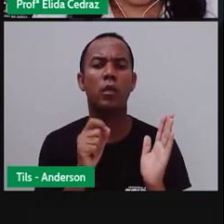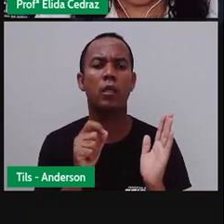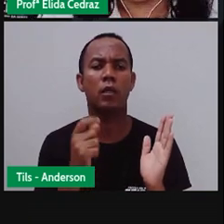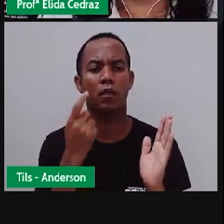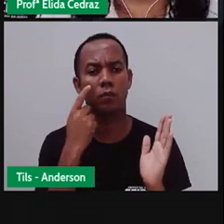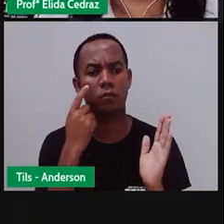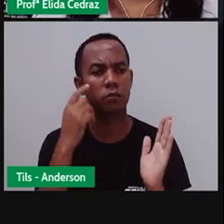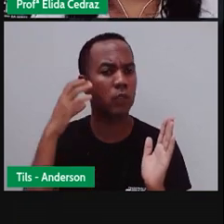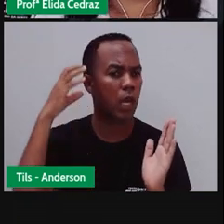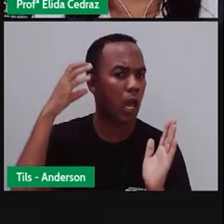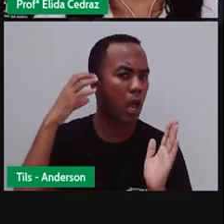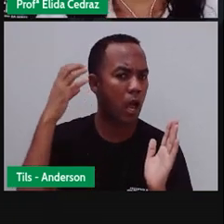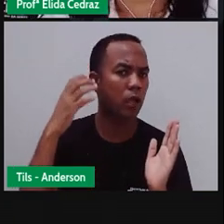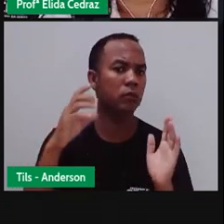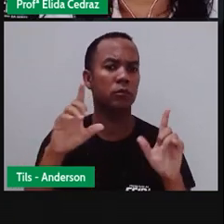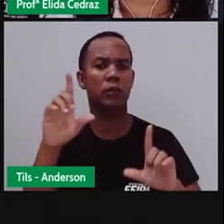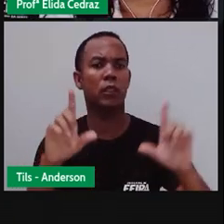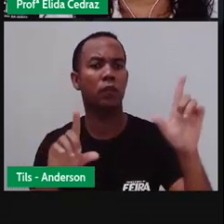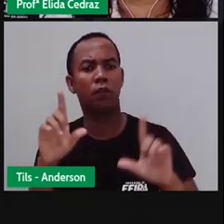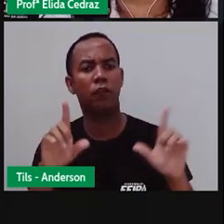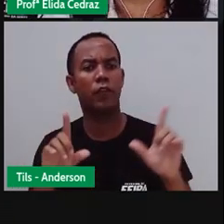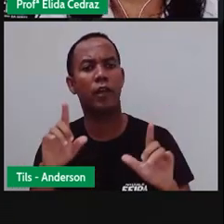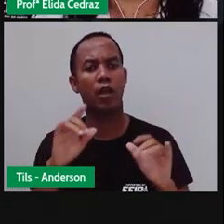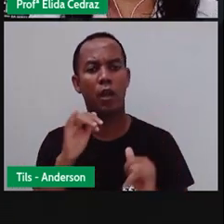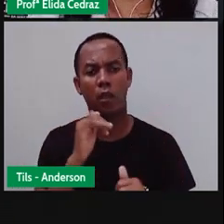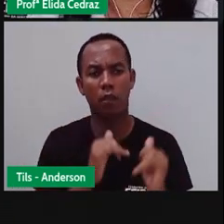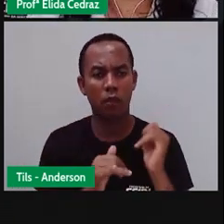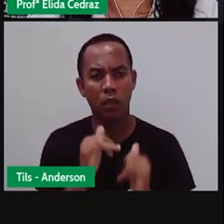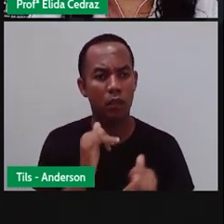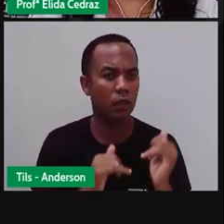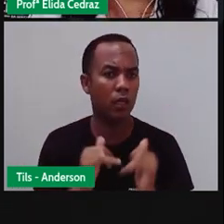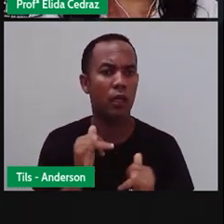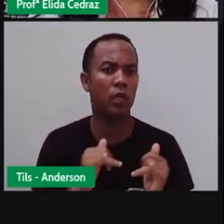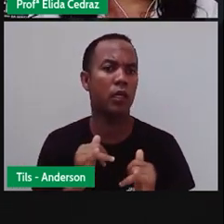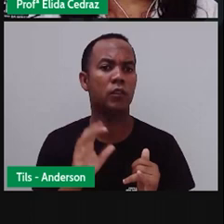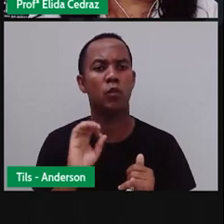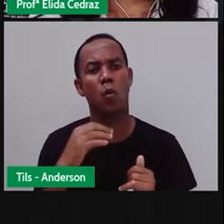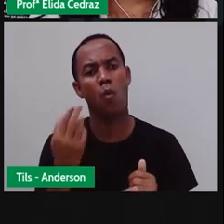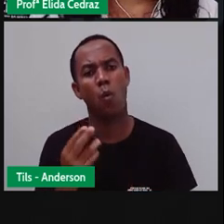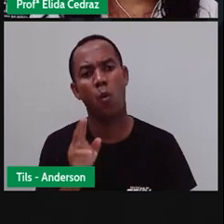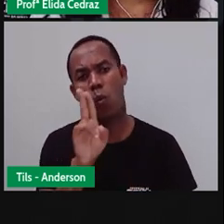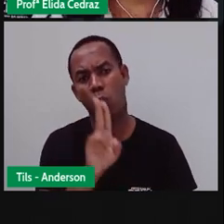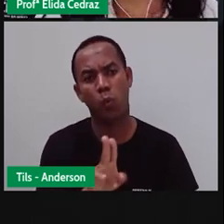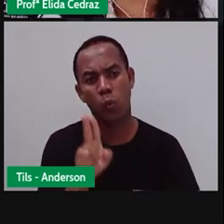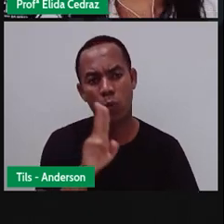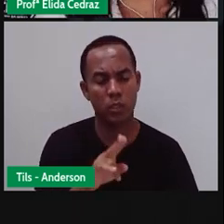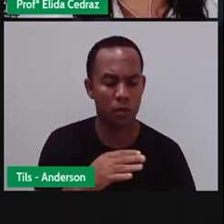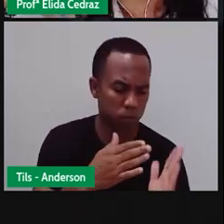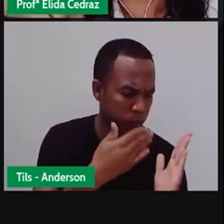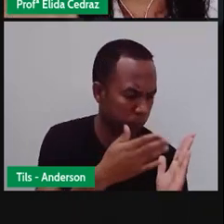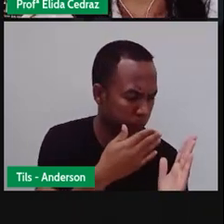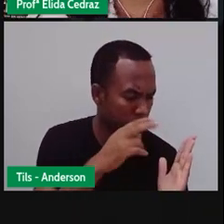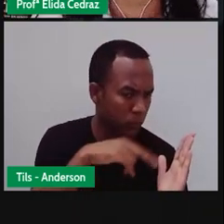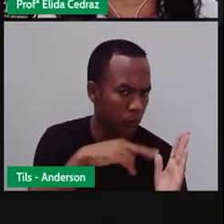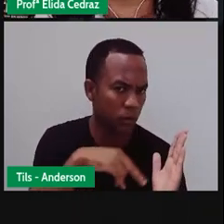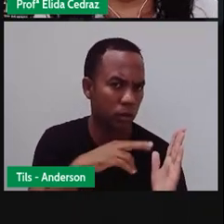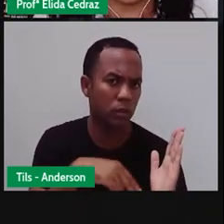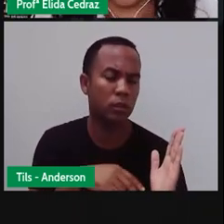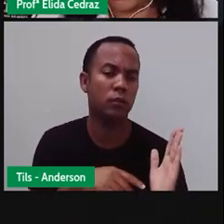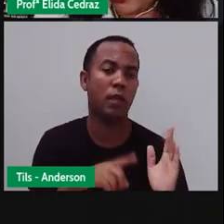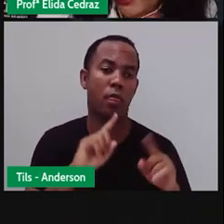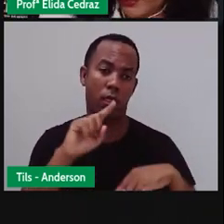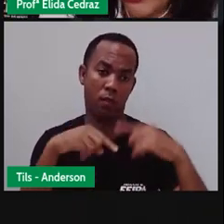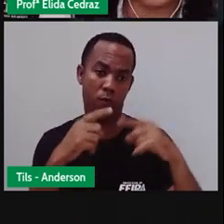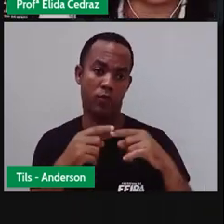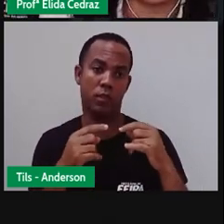rádio, na TV, na internet, se eles utilizam o jornal impresso. Você volta aqui e conta para a